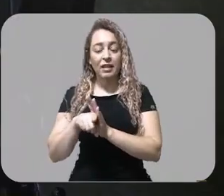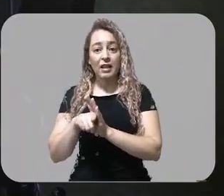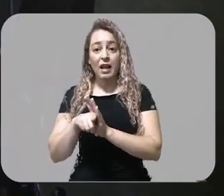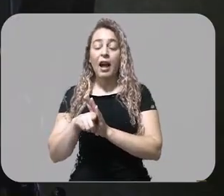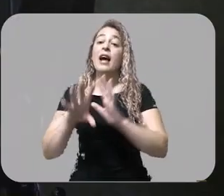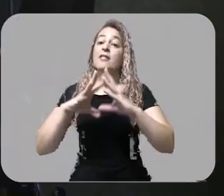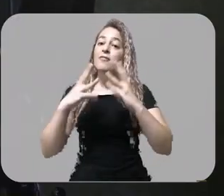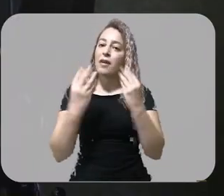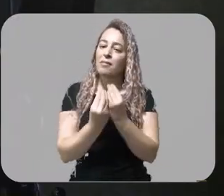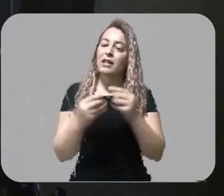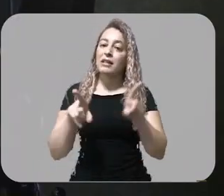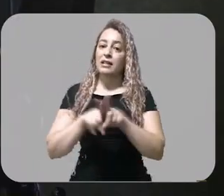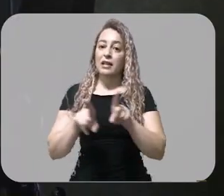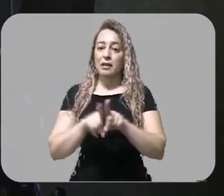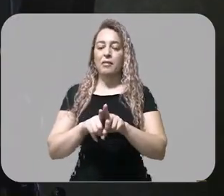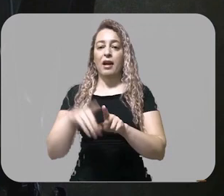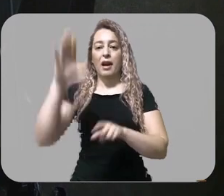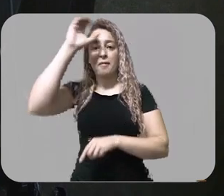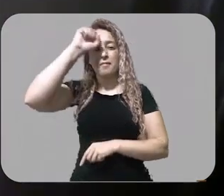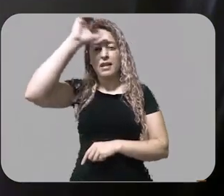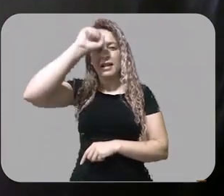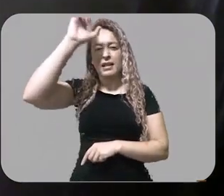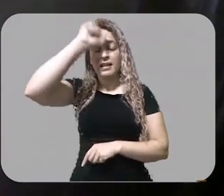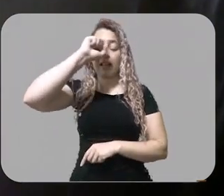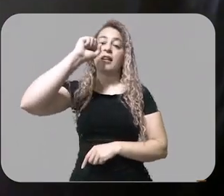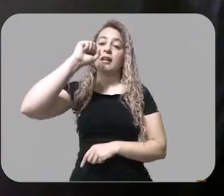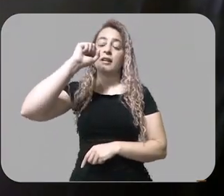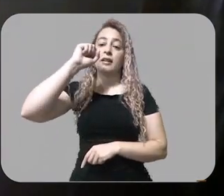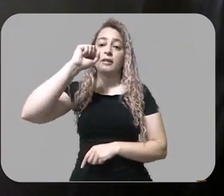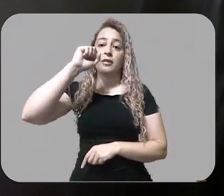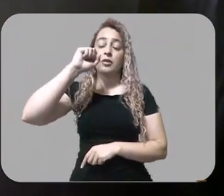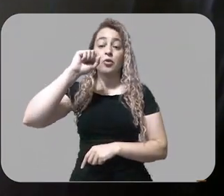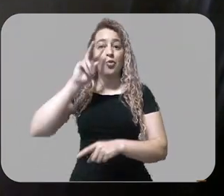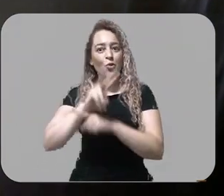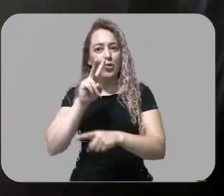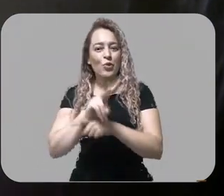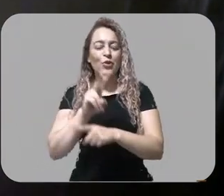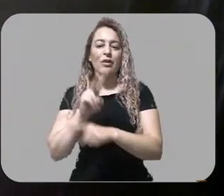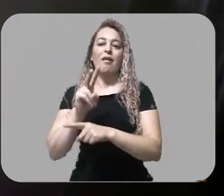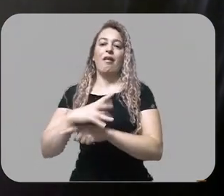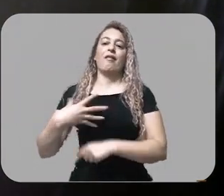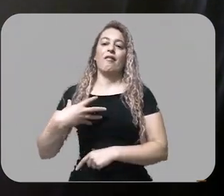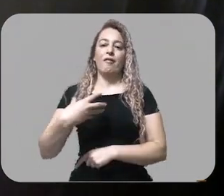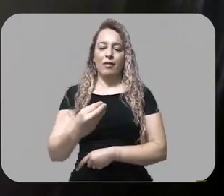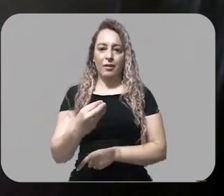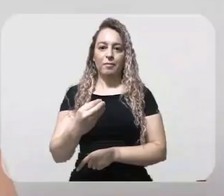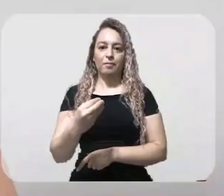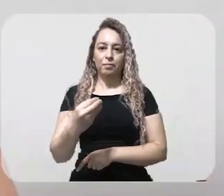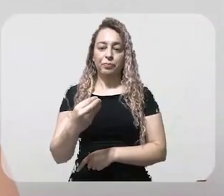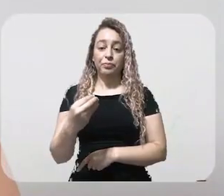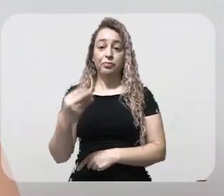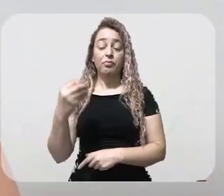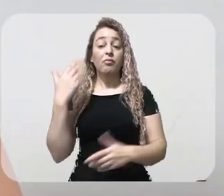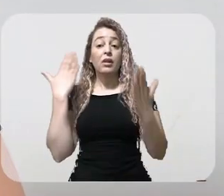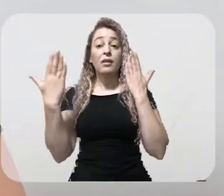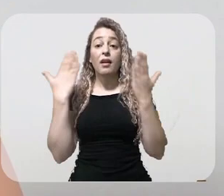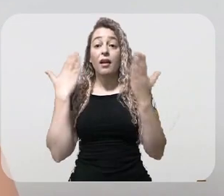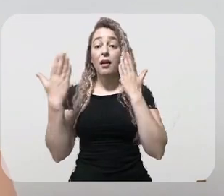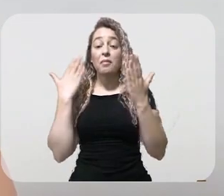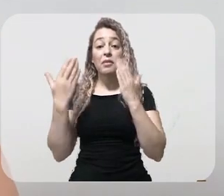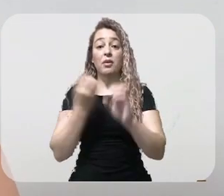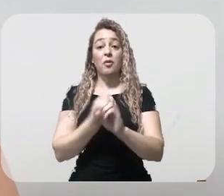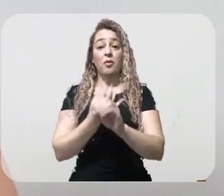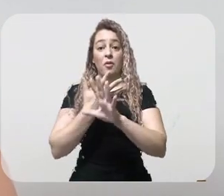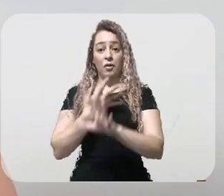autistas em terapias online. Efeito do isolamento social provocado pela pandemia. Você aprender com